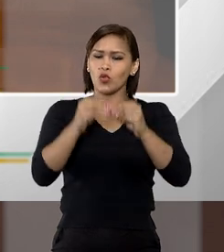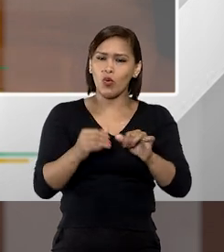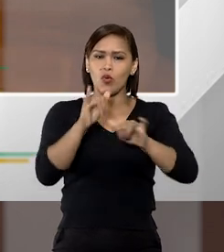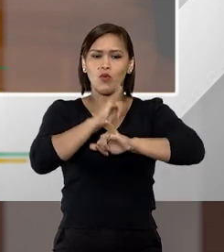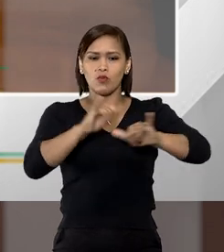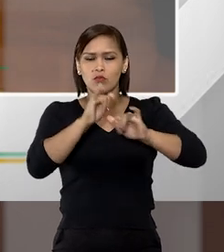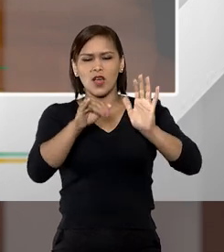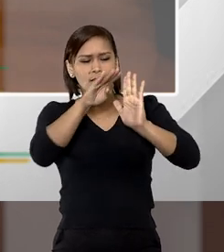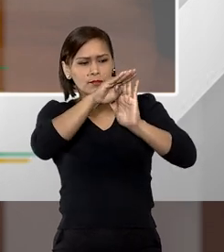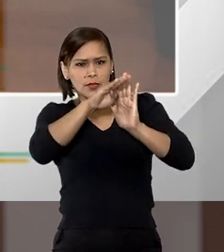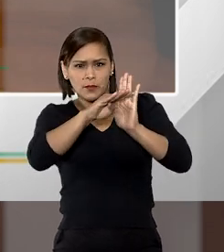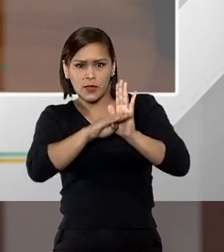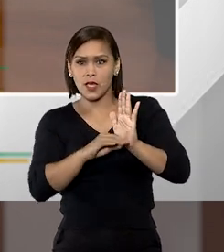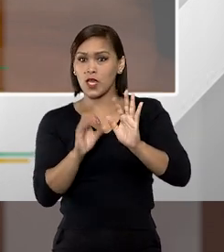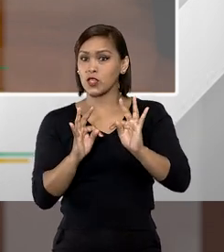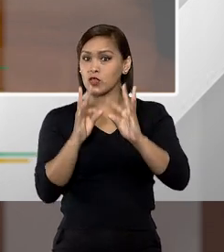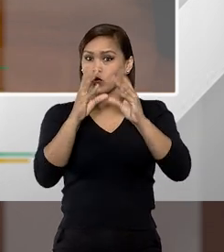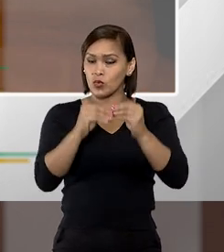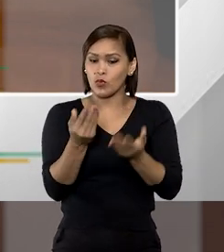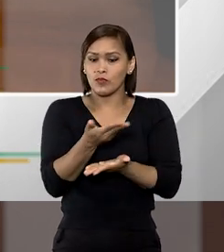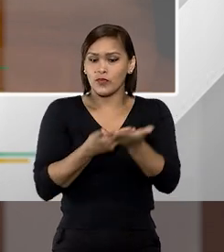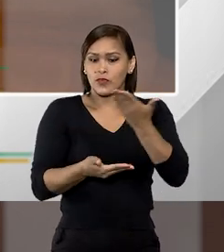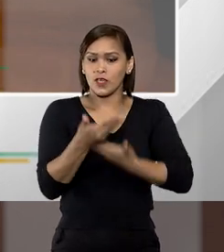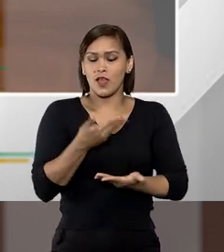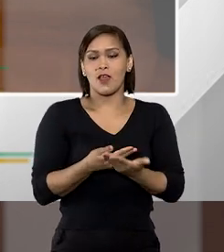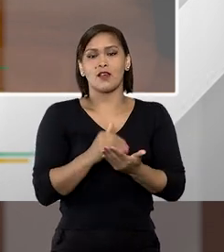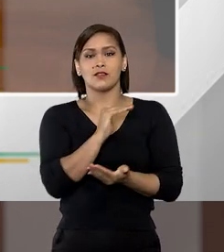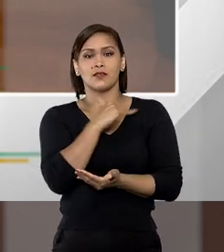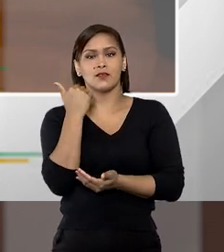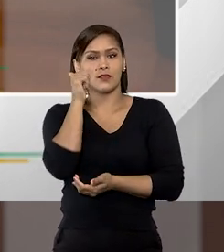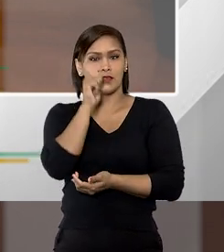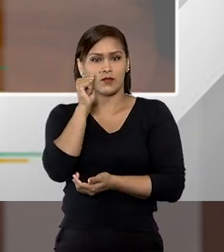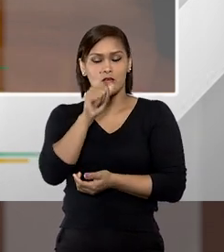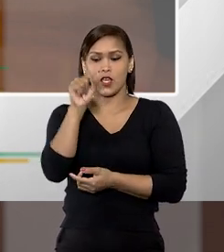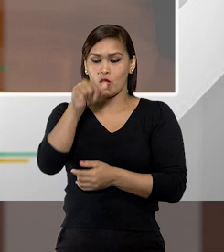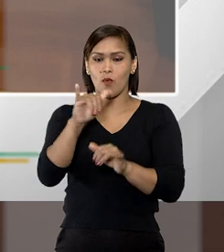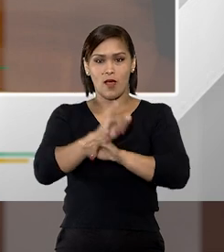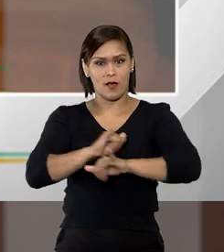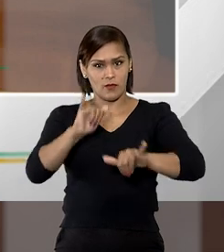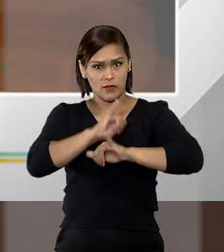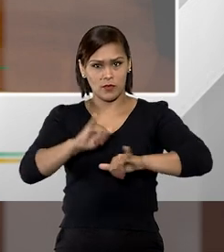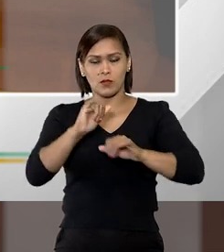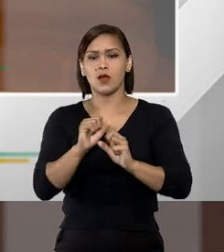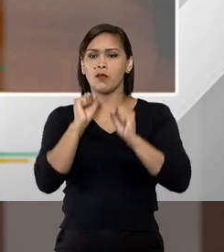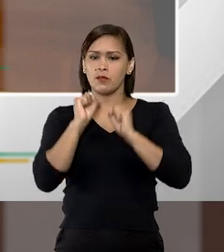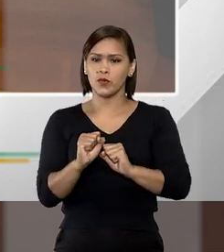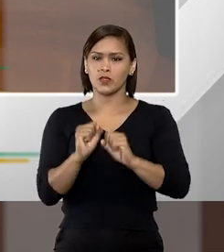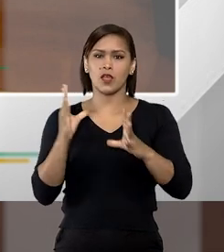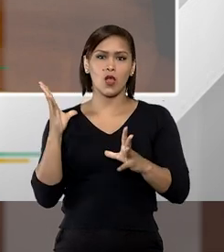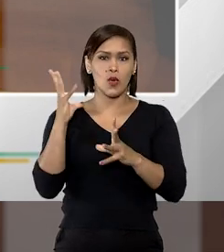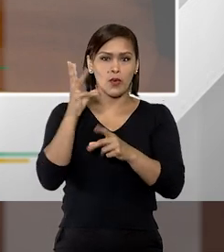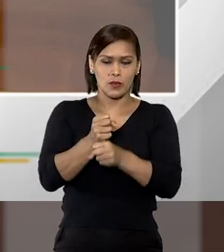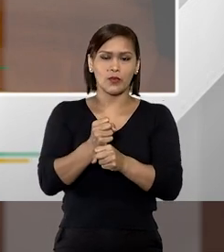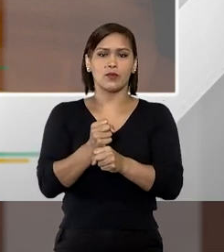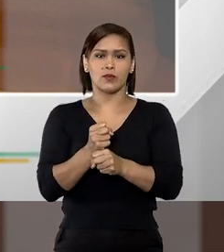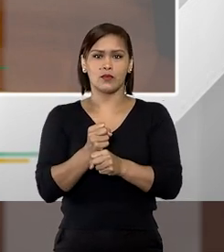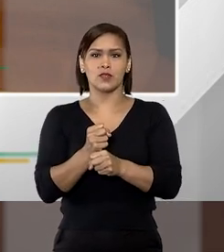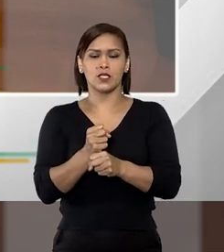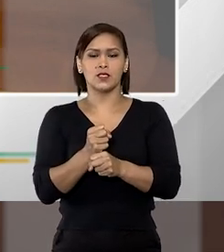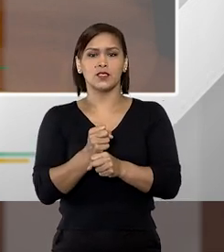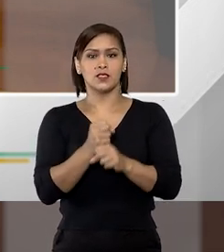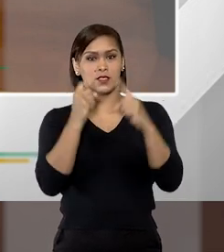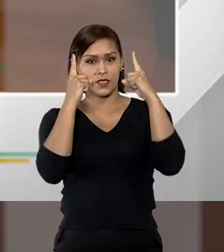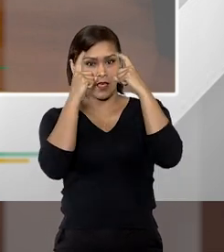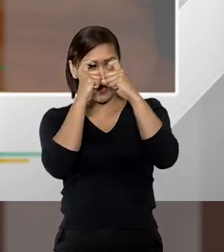diagnóstico, sabemos tudo em relação à morte de mulheres e com essa informação nós podemos concluir que a situação é